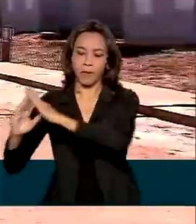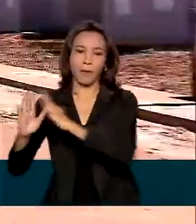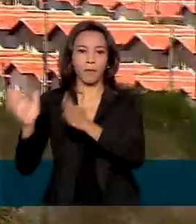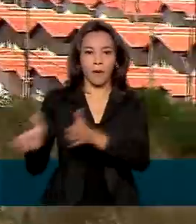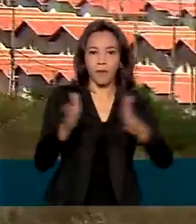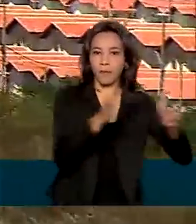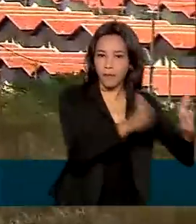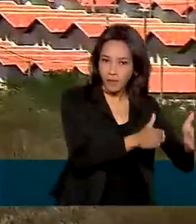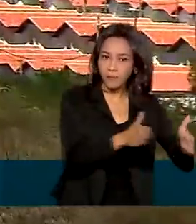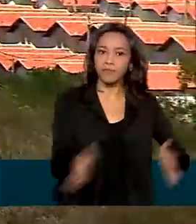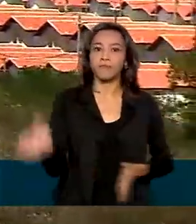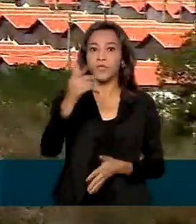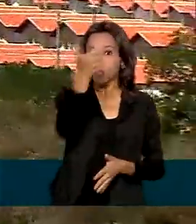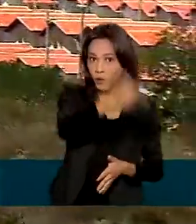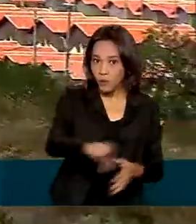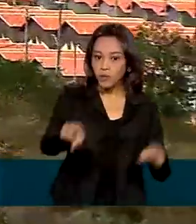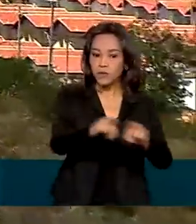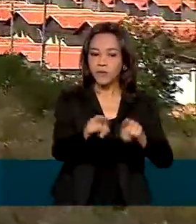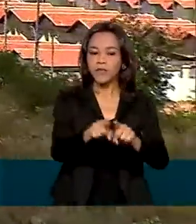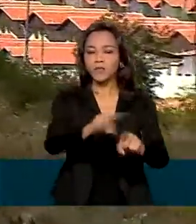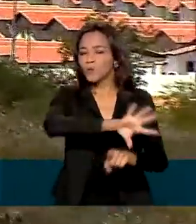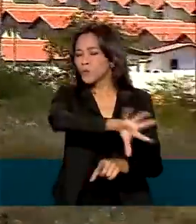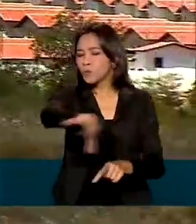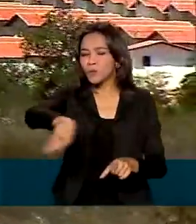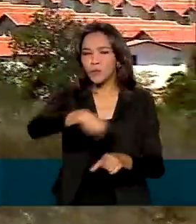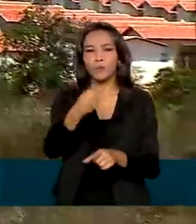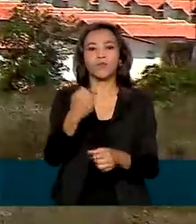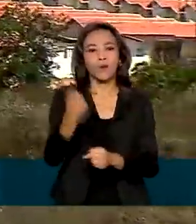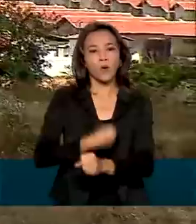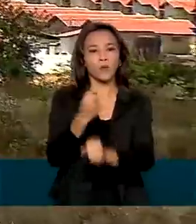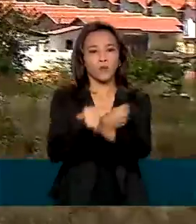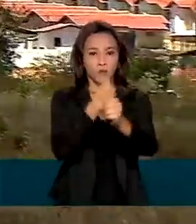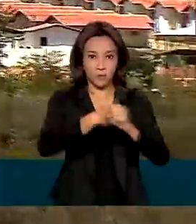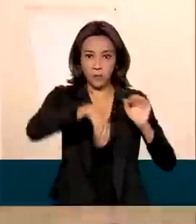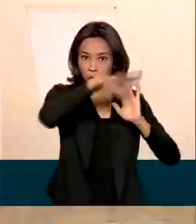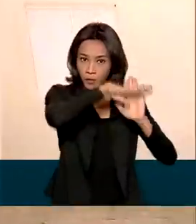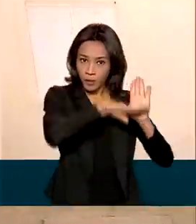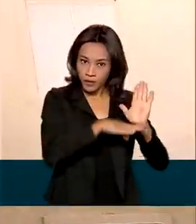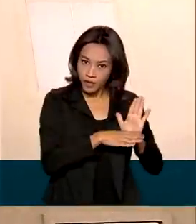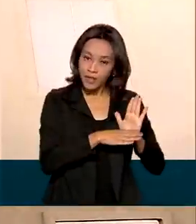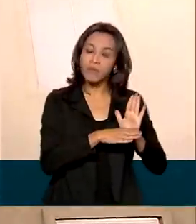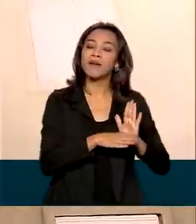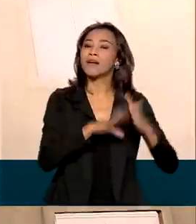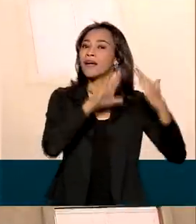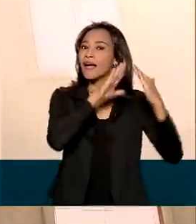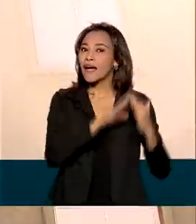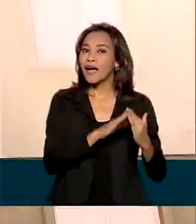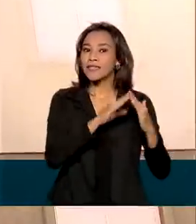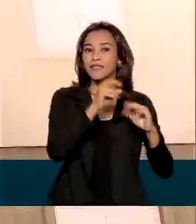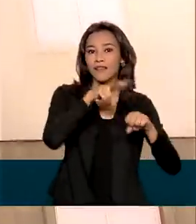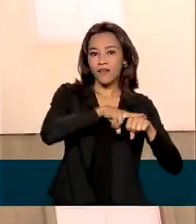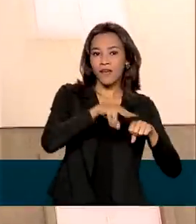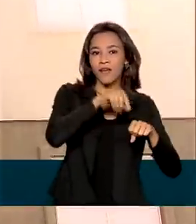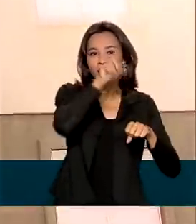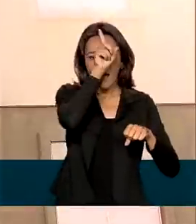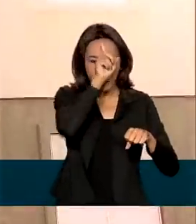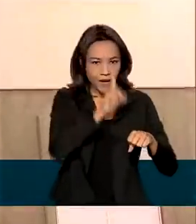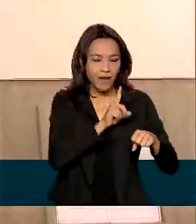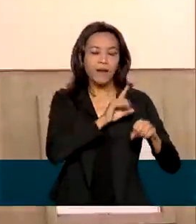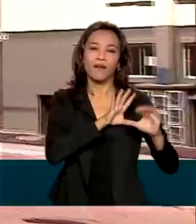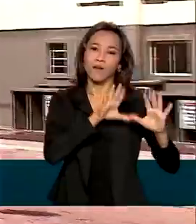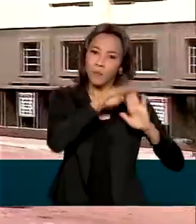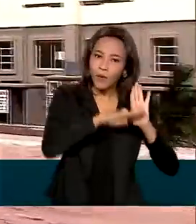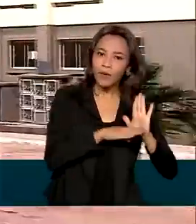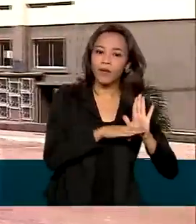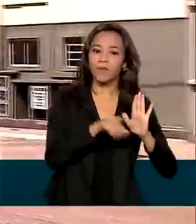e 3. Todas as residências foram construídas pelo programa Casa Verde e Amarela. O investimento, superior a R 215 milhões,